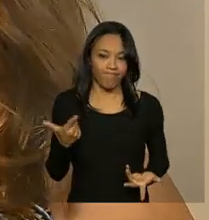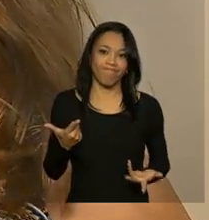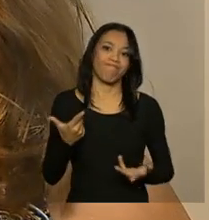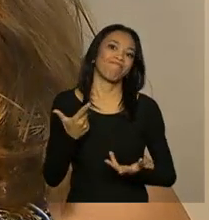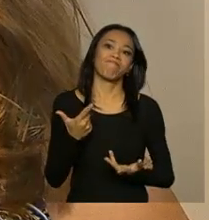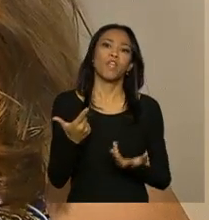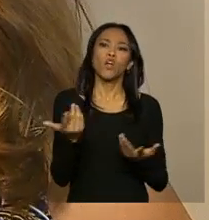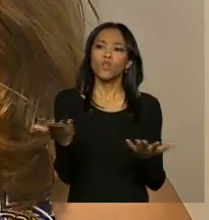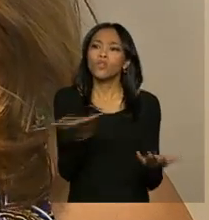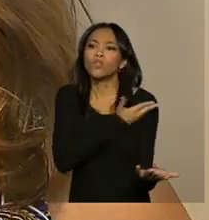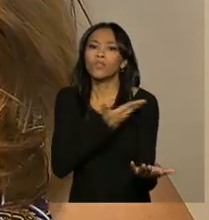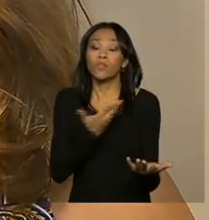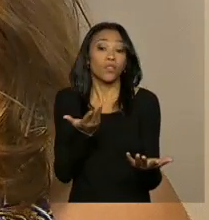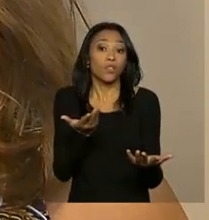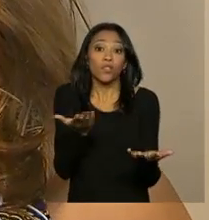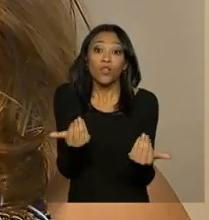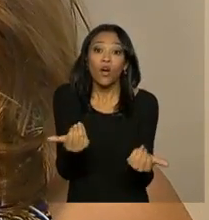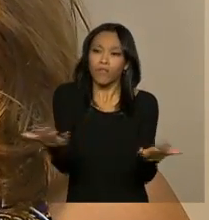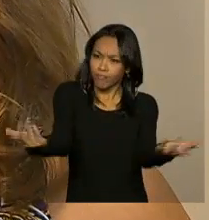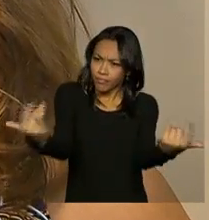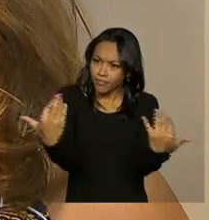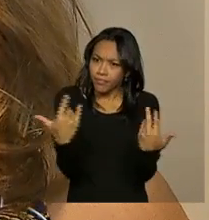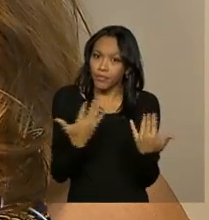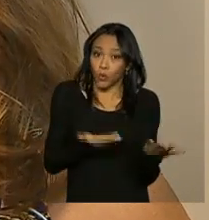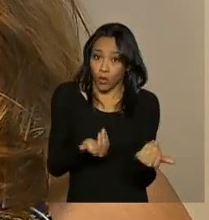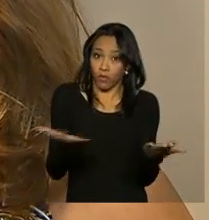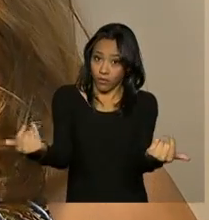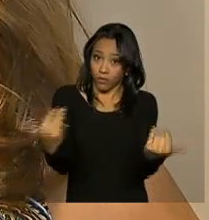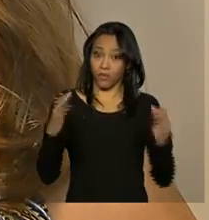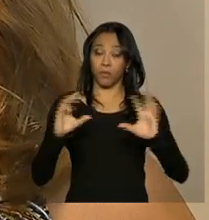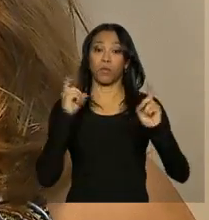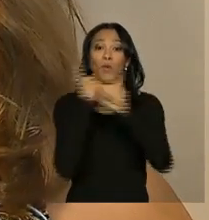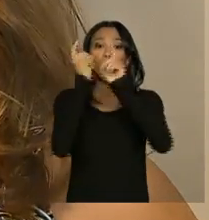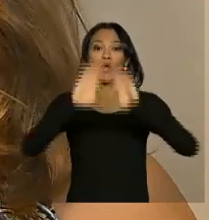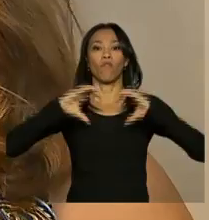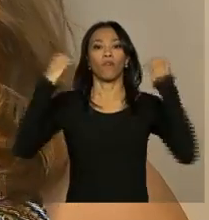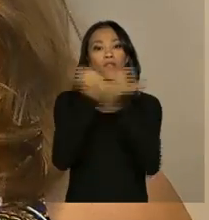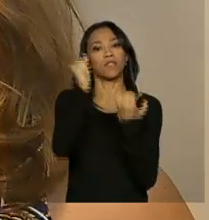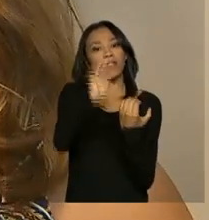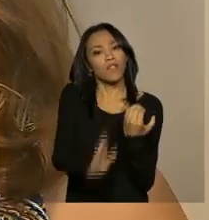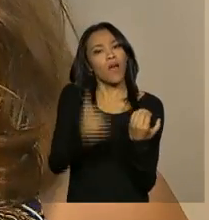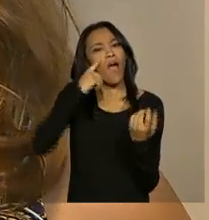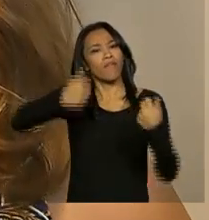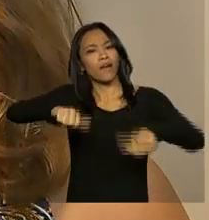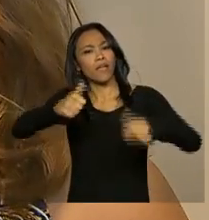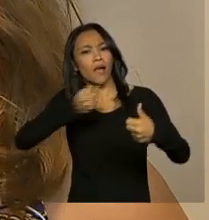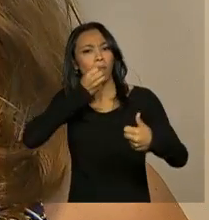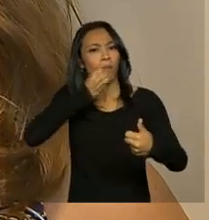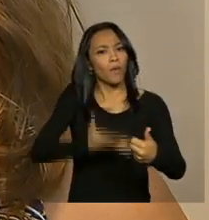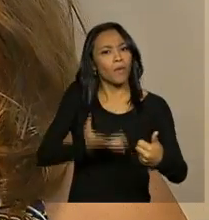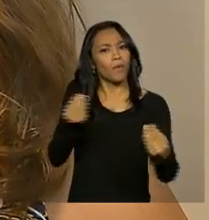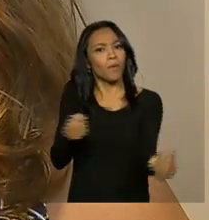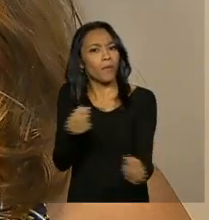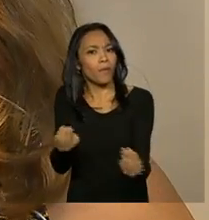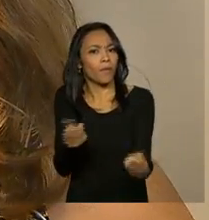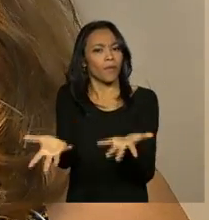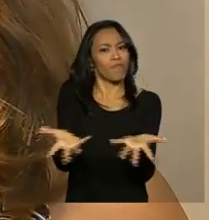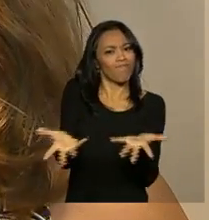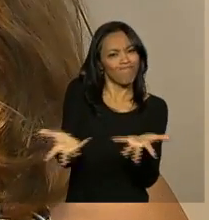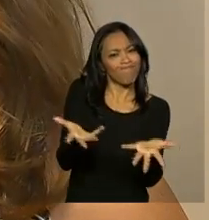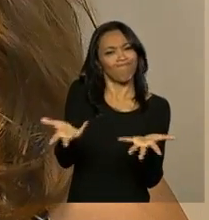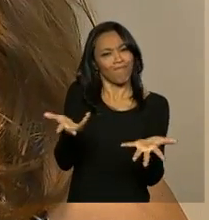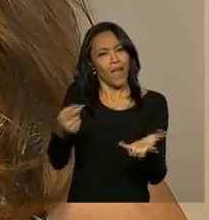trazer essa juventude para Brasília, para essa conferência nacional, para avaliar os serviços de ATER que têm sido prestados, ou seja,